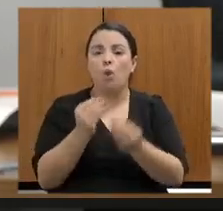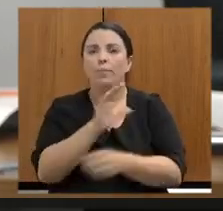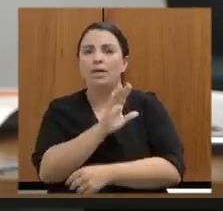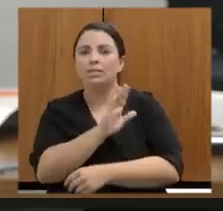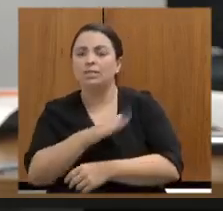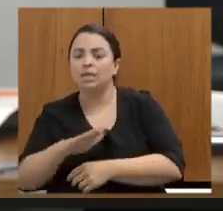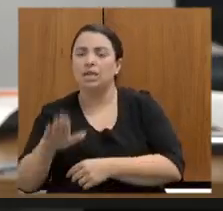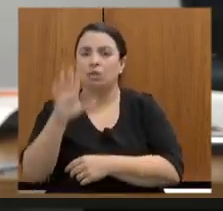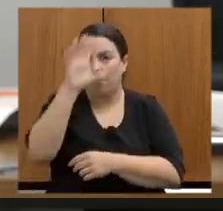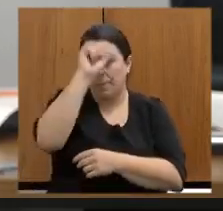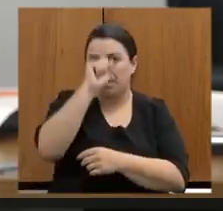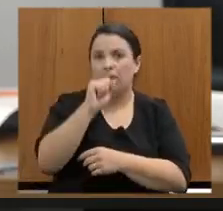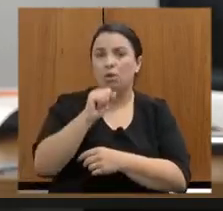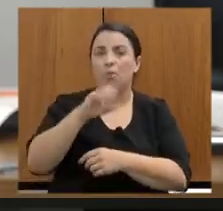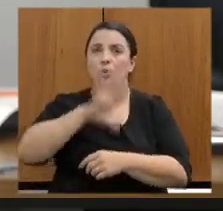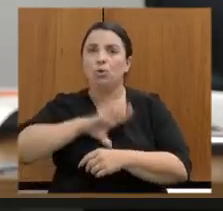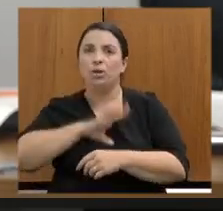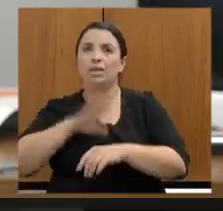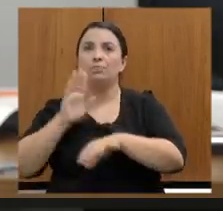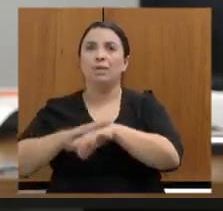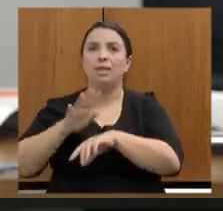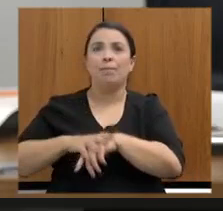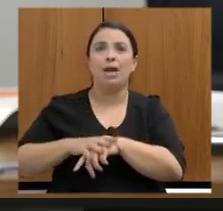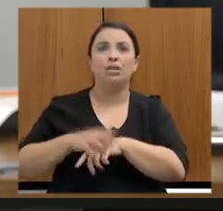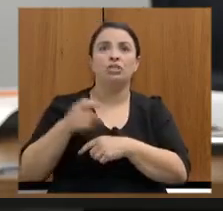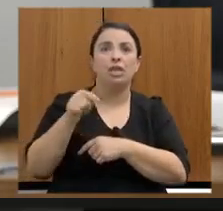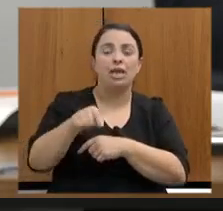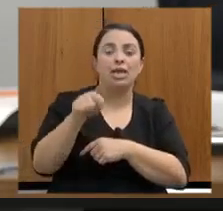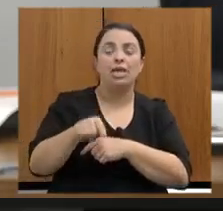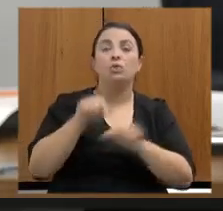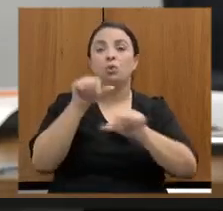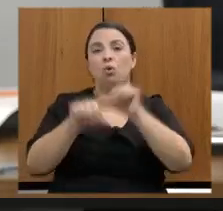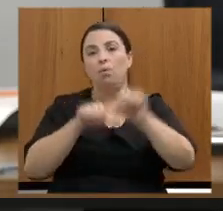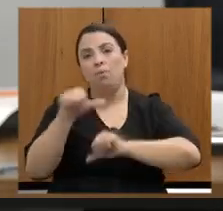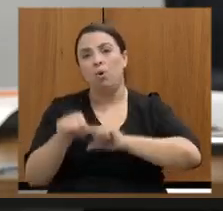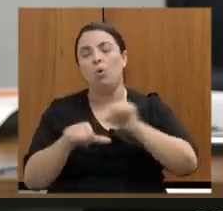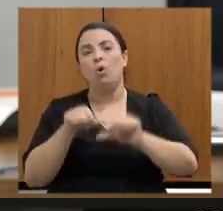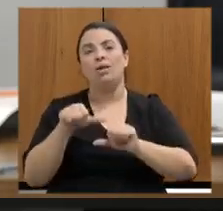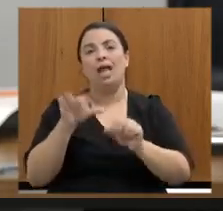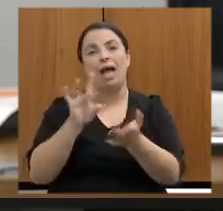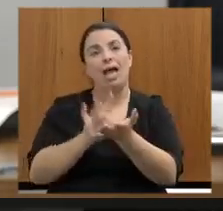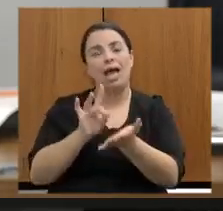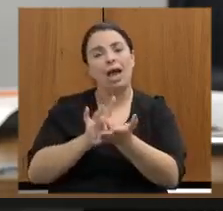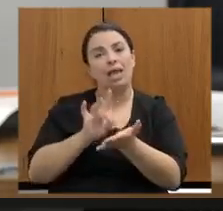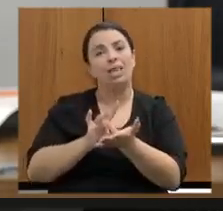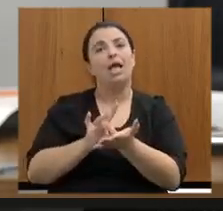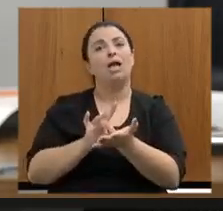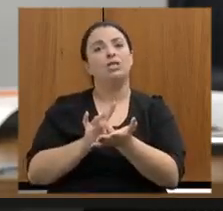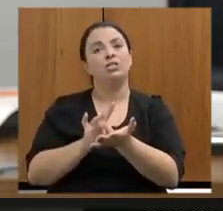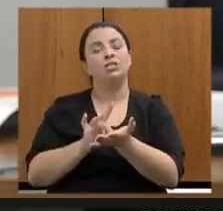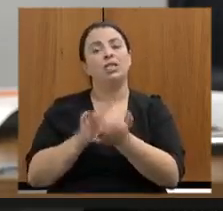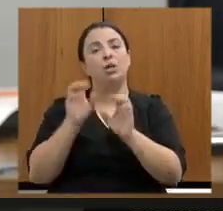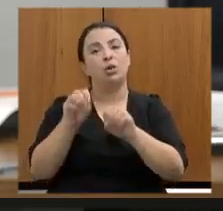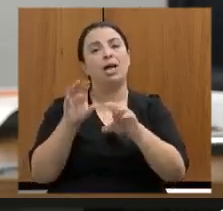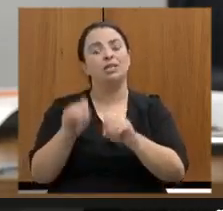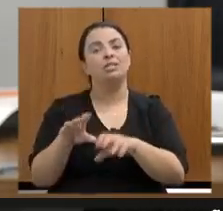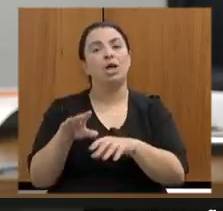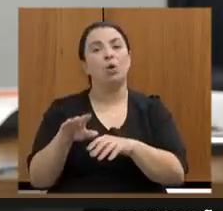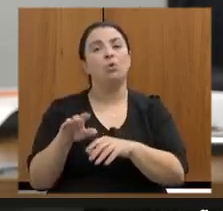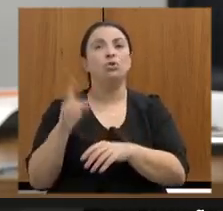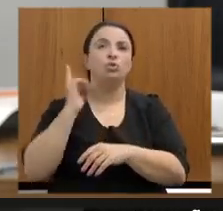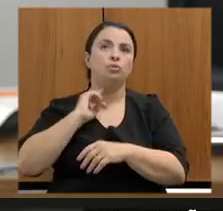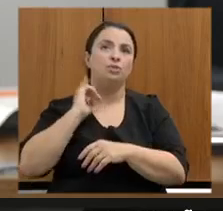matemática. é isso que muda a realidade da educação do nosso Estado. E a única